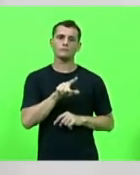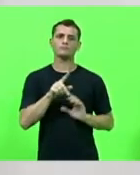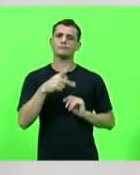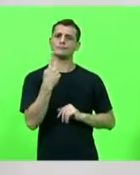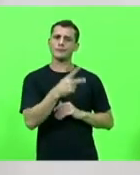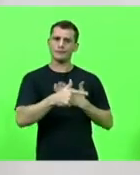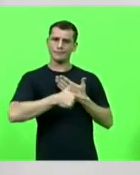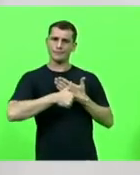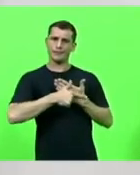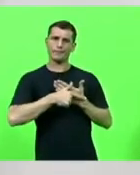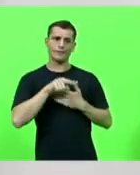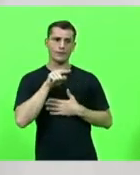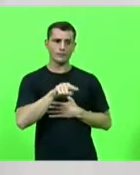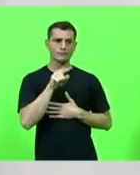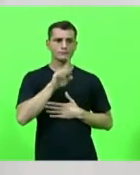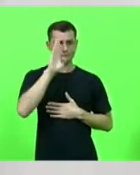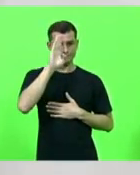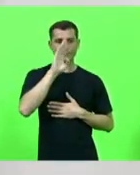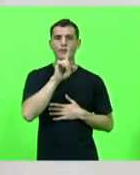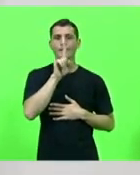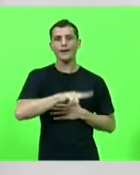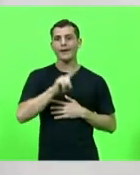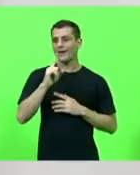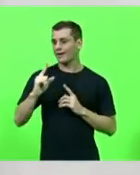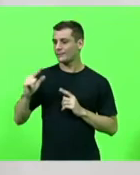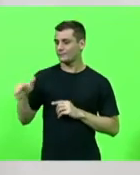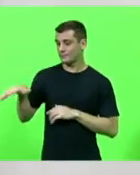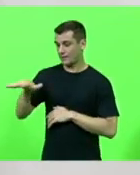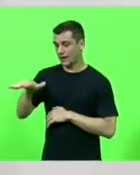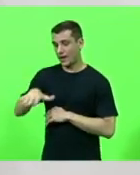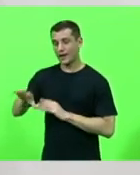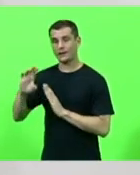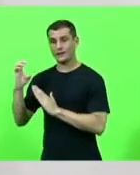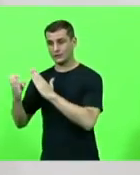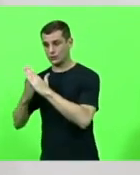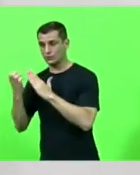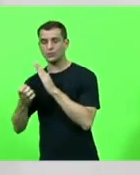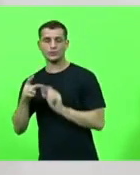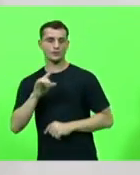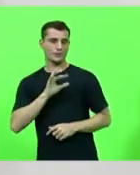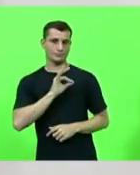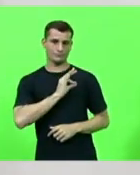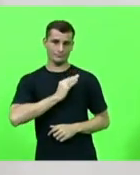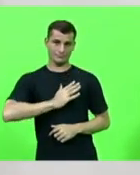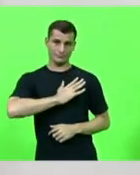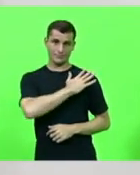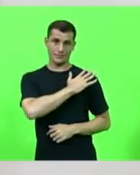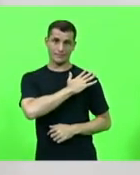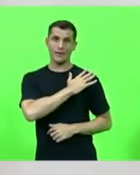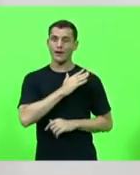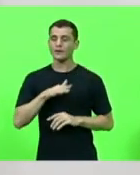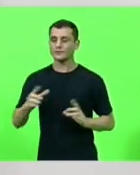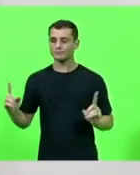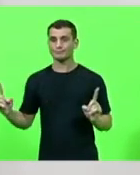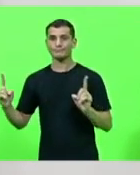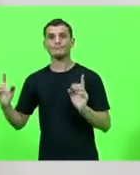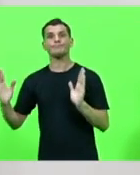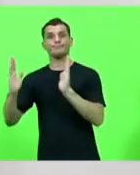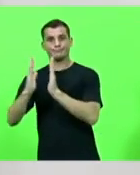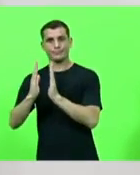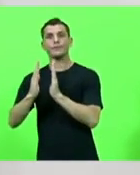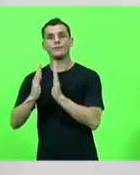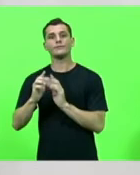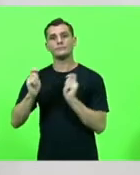aproximação entre o setor da indústria e as forças armadas promovendo a inovação e a geração de oportunidades de